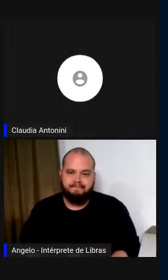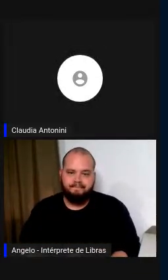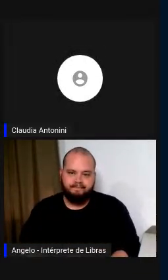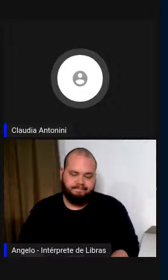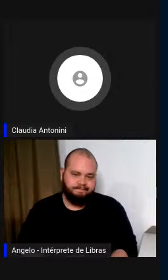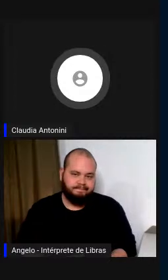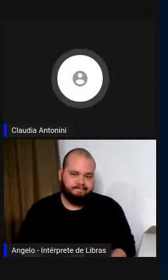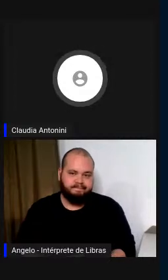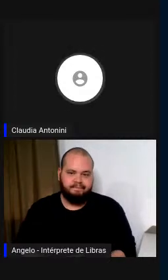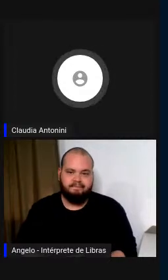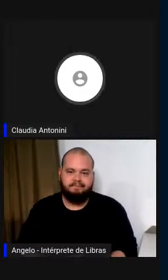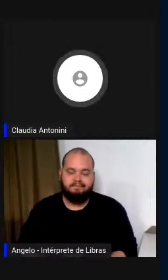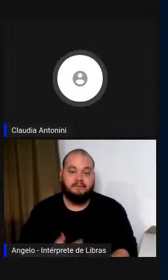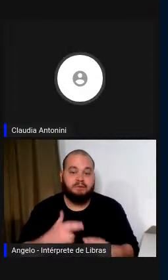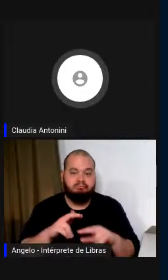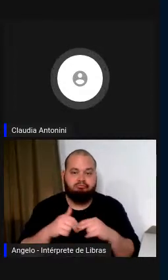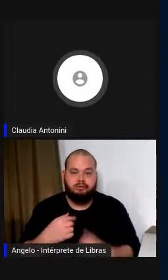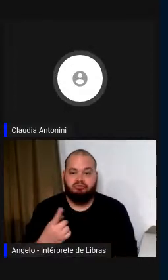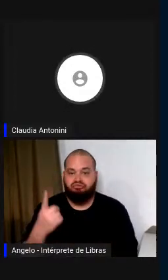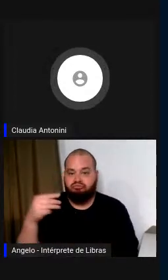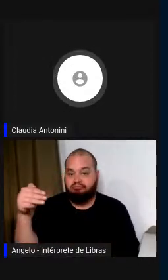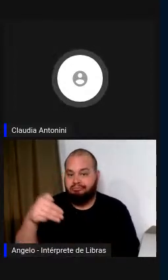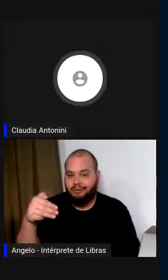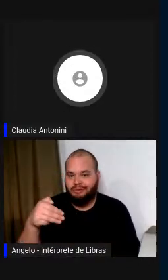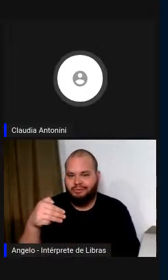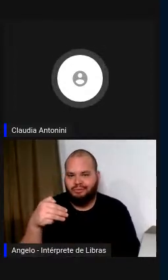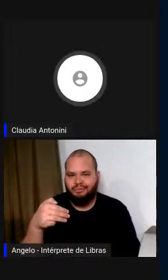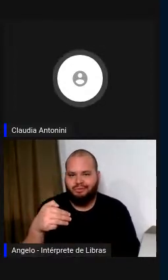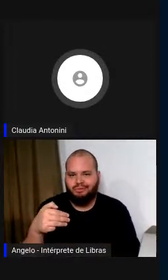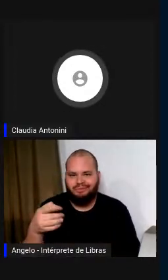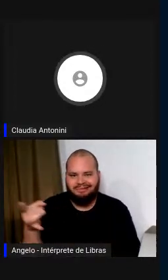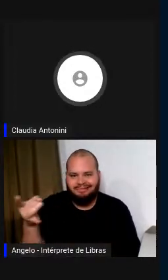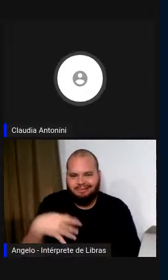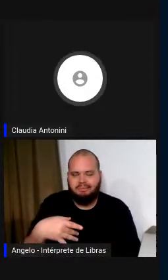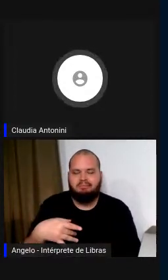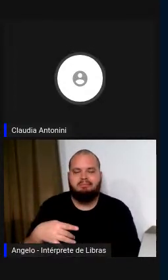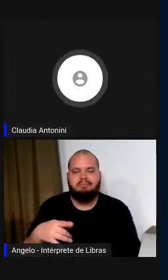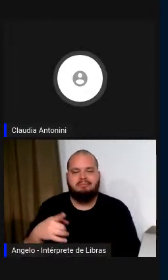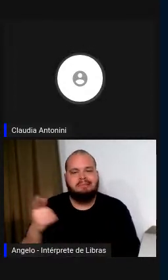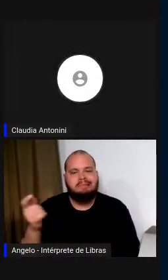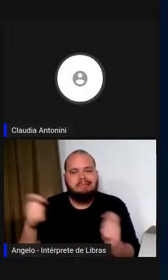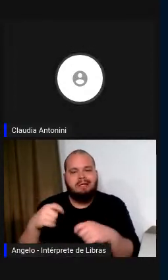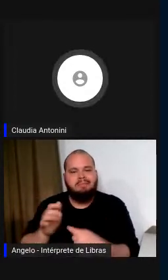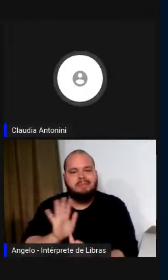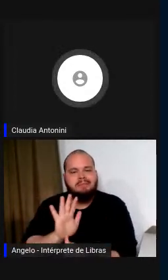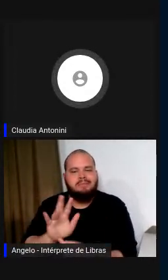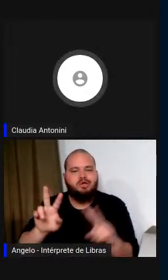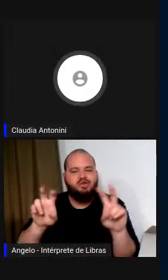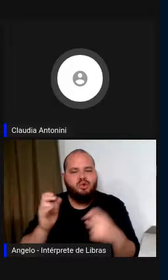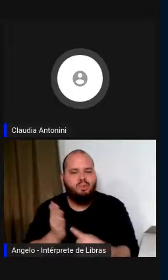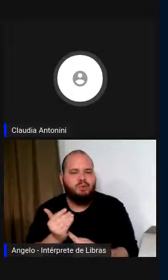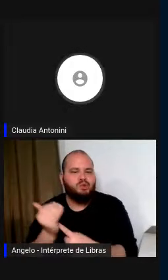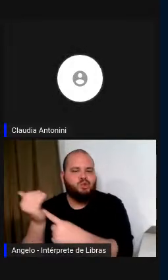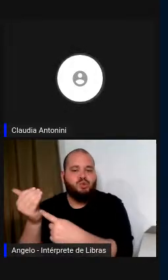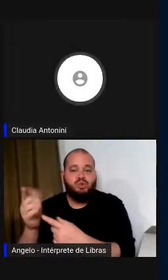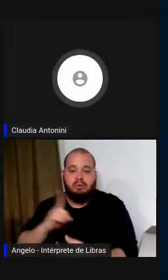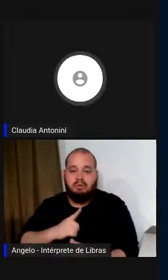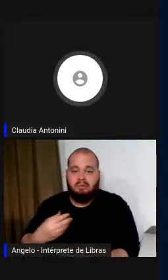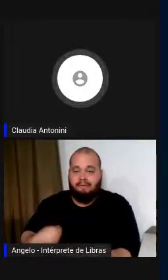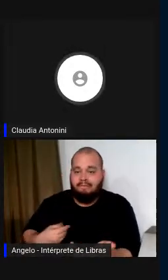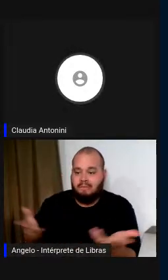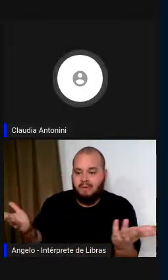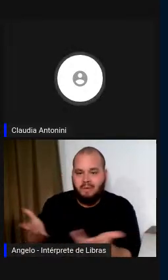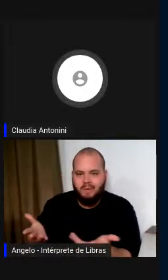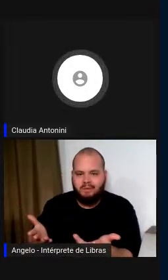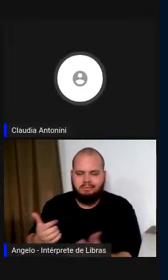um minuto para dizer, então, qual a tecnologia que nós temos à disposição. Não quero detalhar o